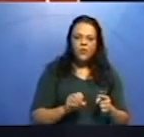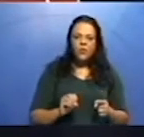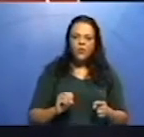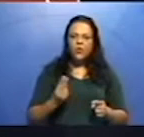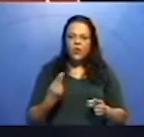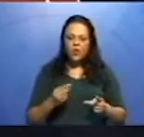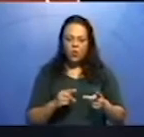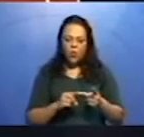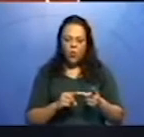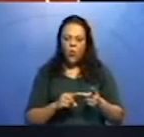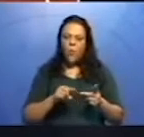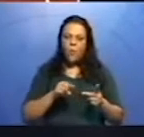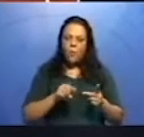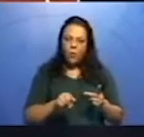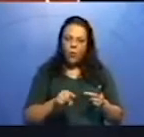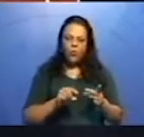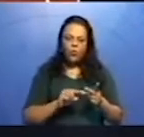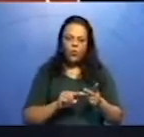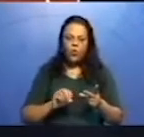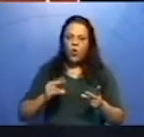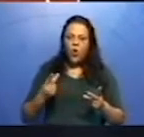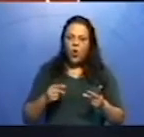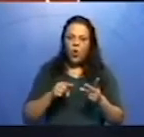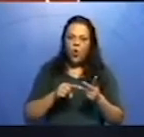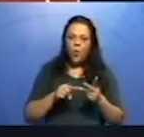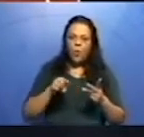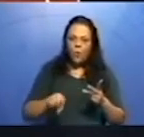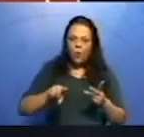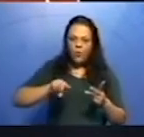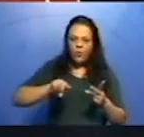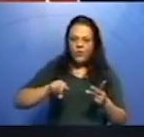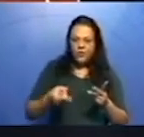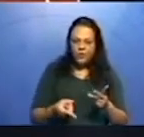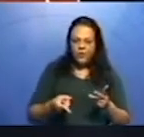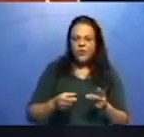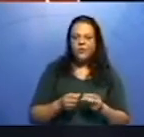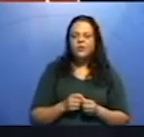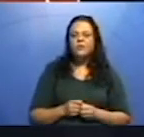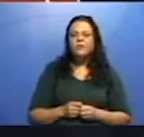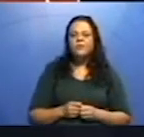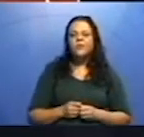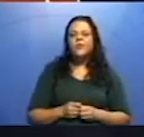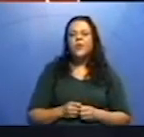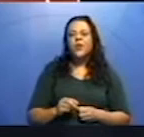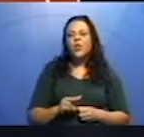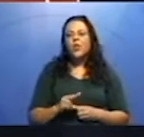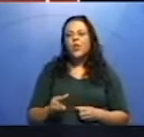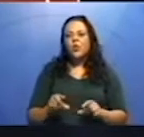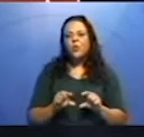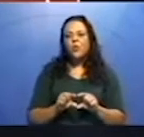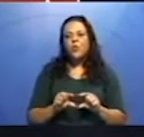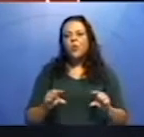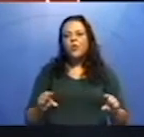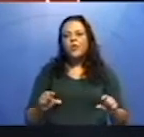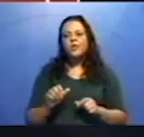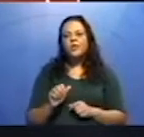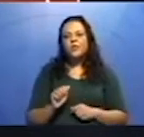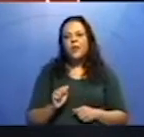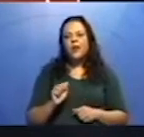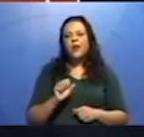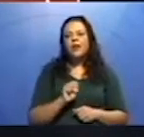e vírgula, perdão, e dois pontos. São chamadas de orações assindéticas. Bom, agora já mudou a história.